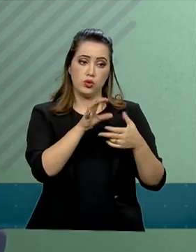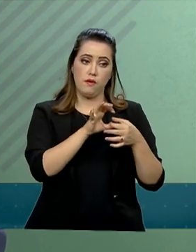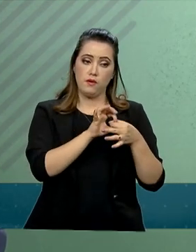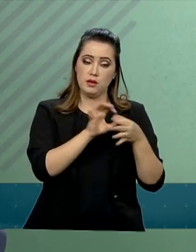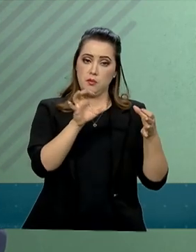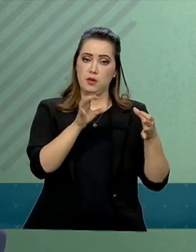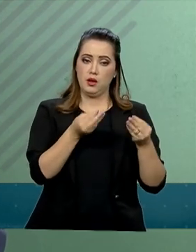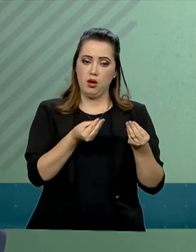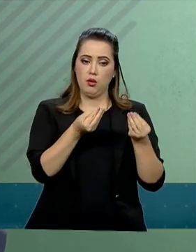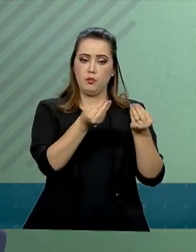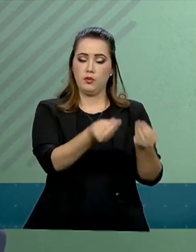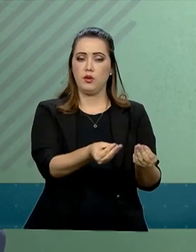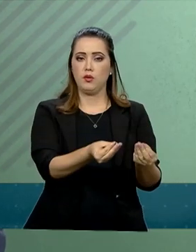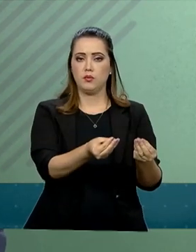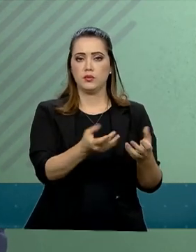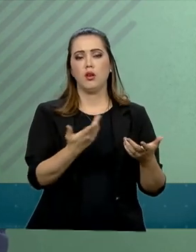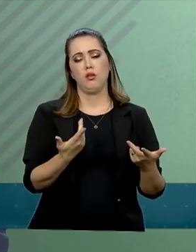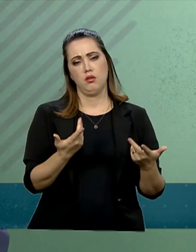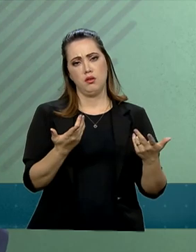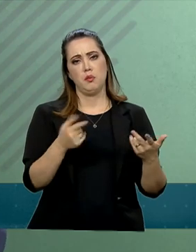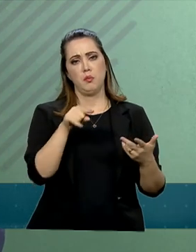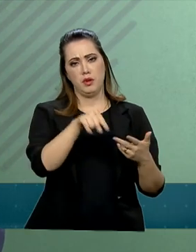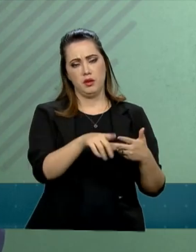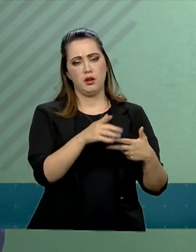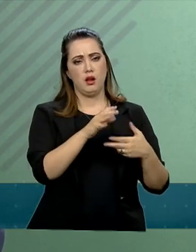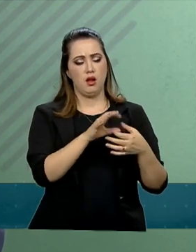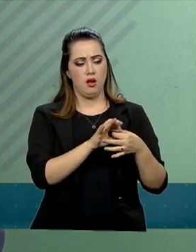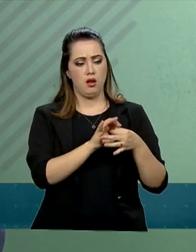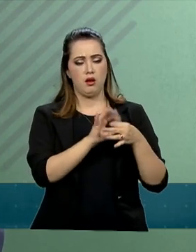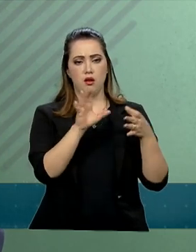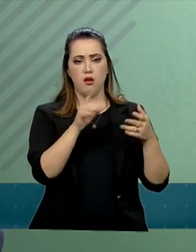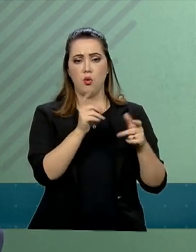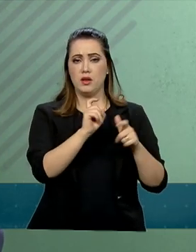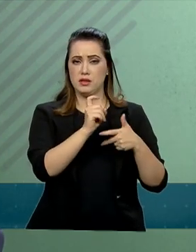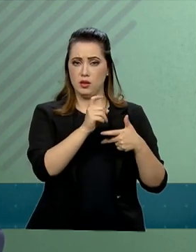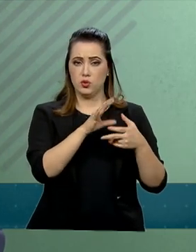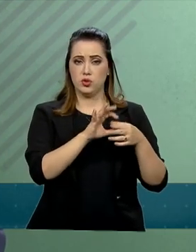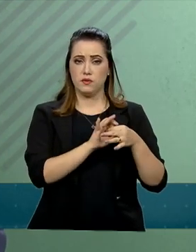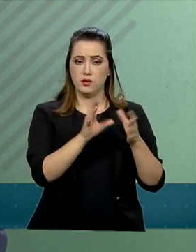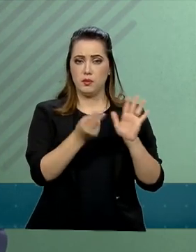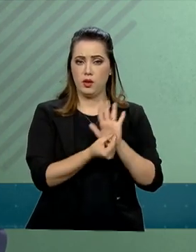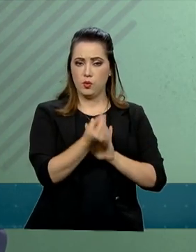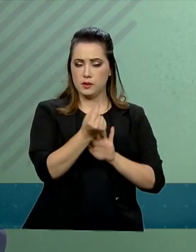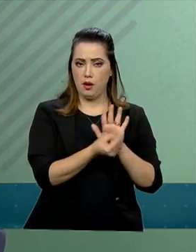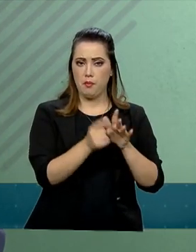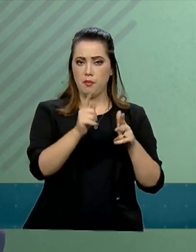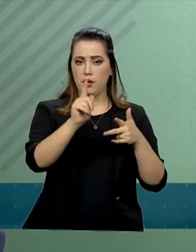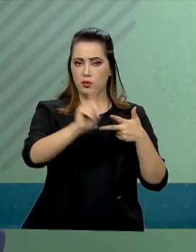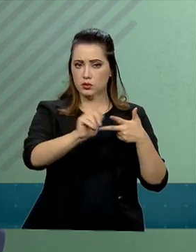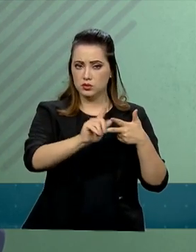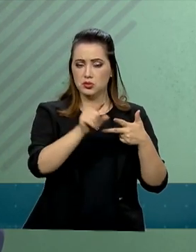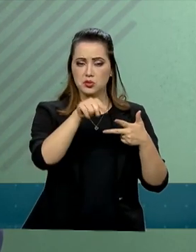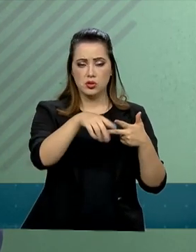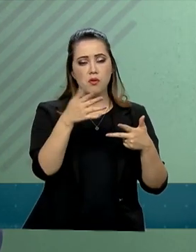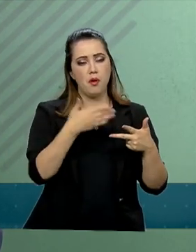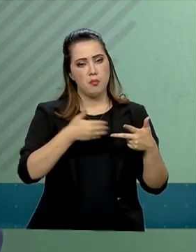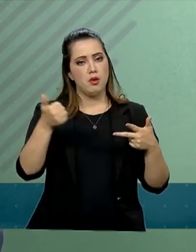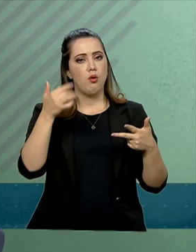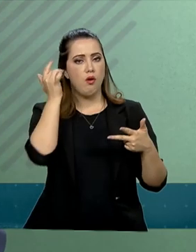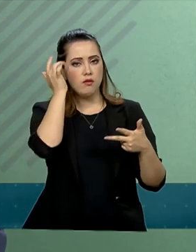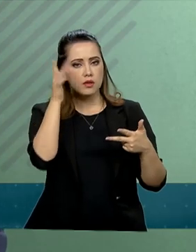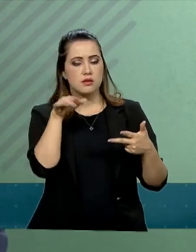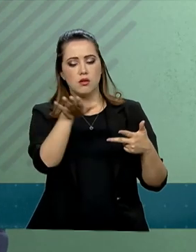as ferramentas, qual seja a ferramenta orçamentária na ponta da linha, facilita o apoio àquela sociedade mais